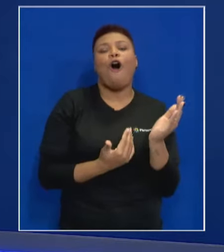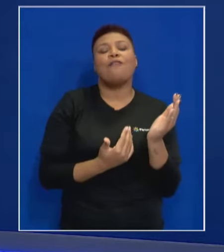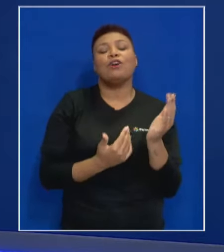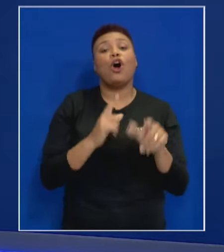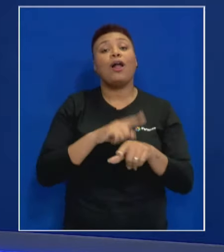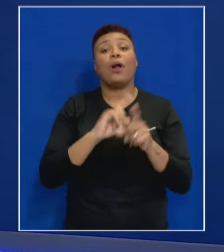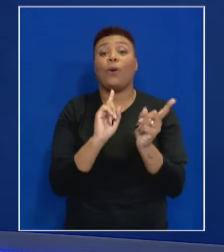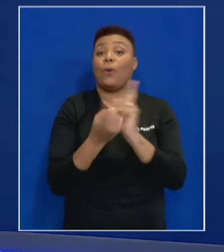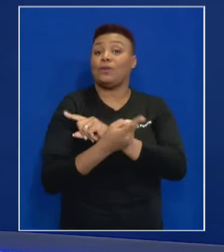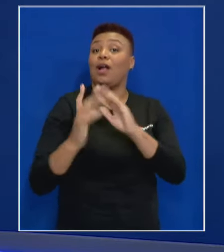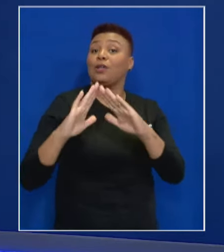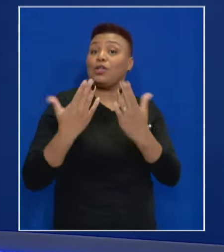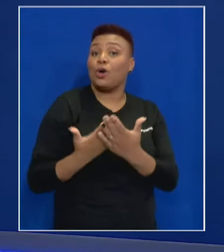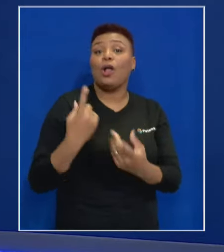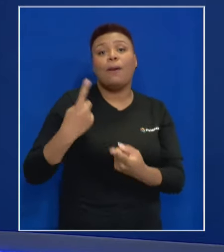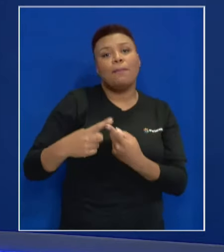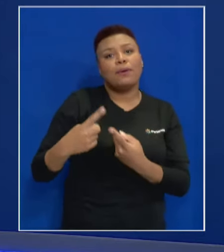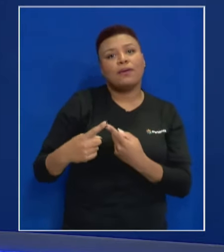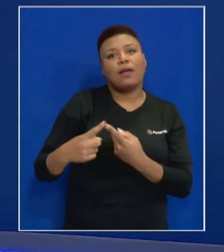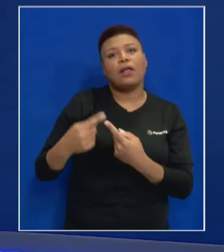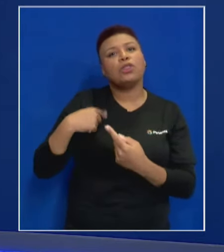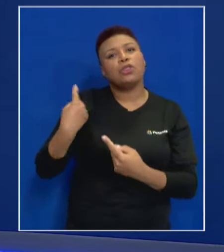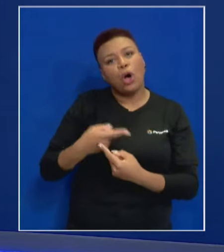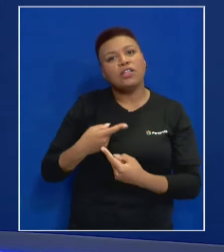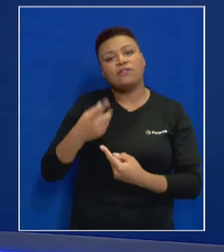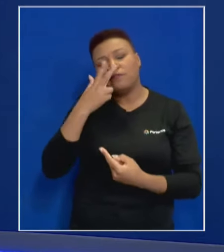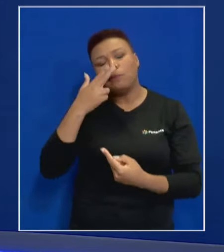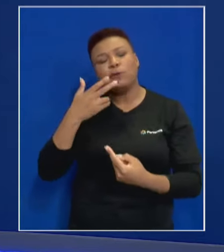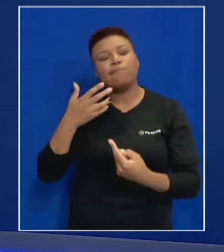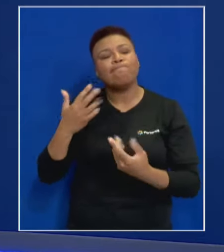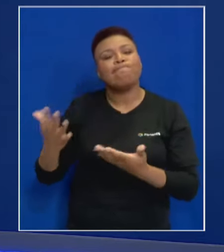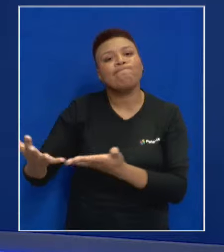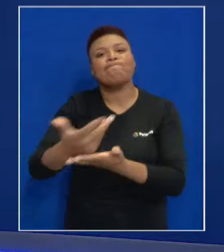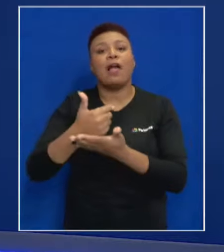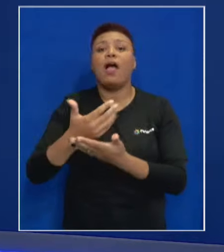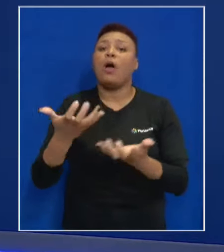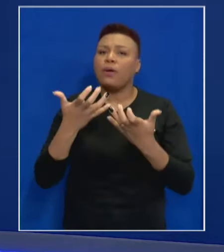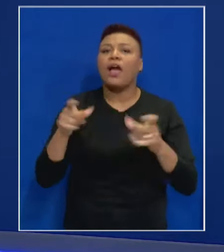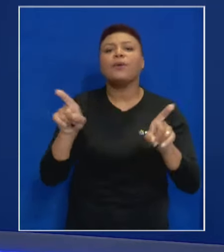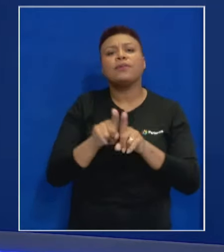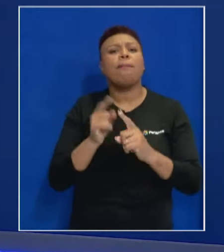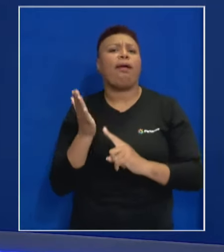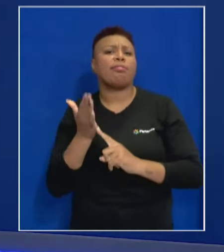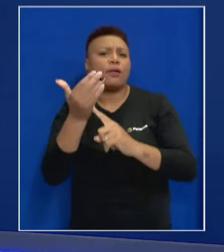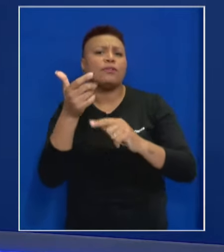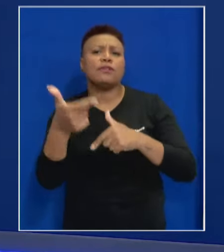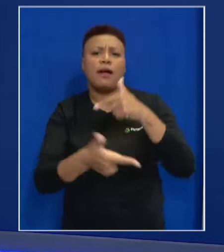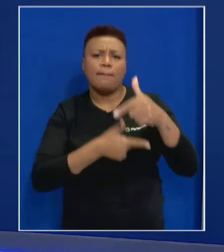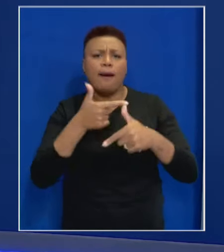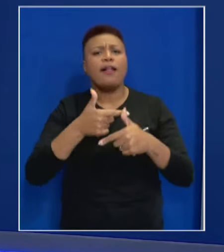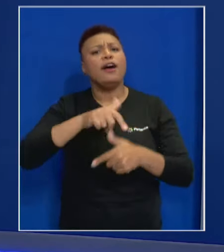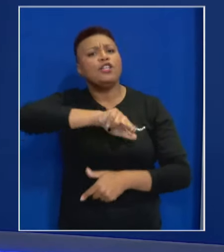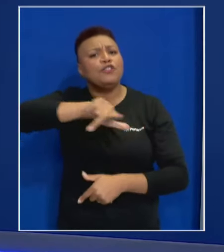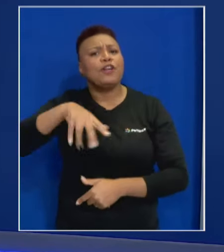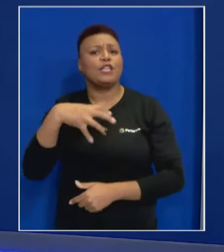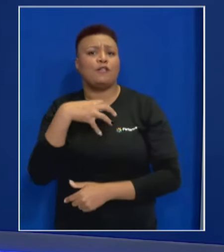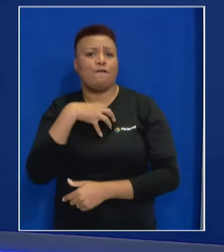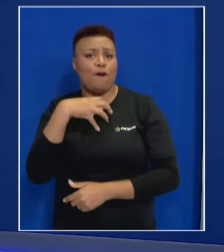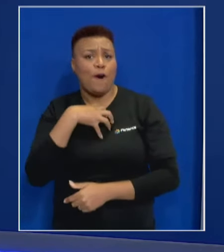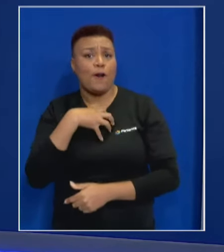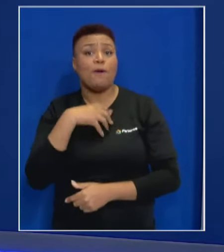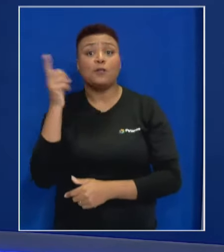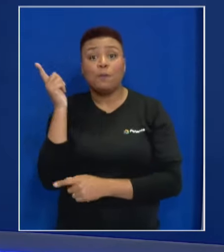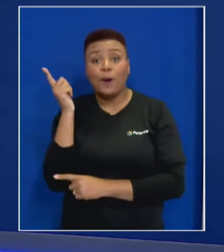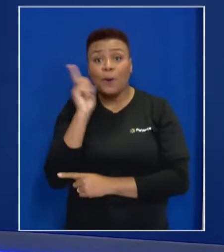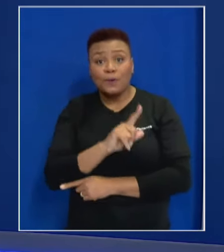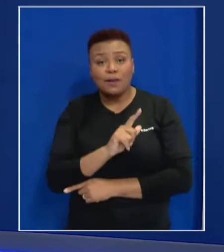turno inverso à escola, porque nós vamos disputá-los. Eu quero também trazer tecnologia, trabalhar das mais diversas formas para